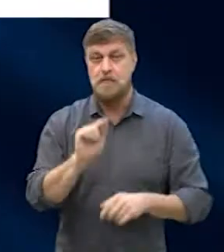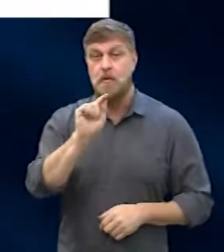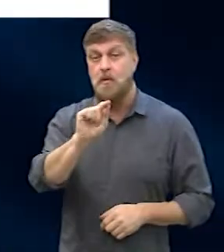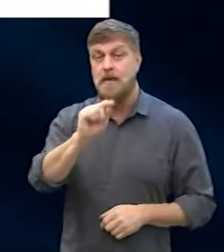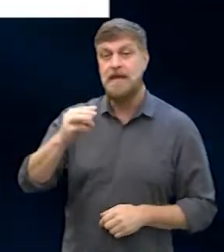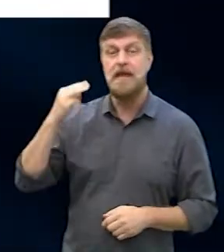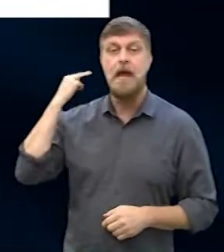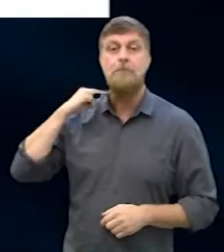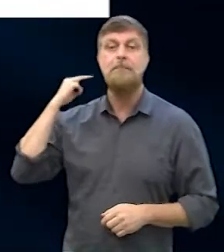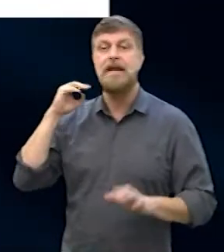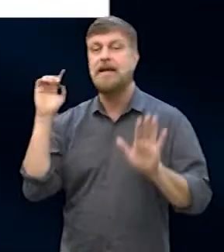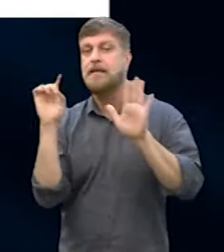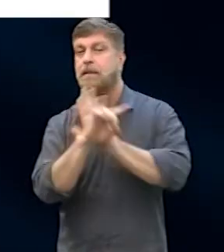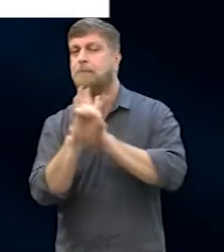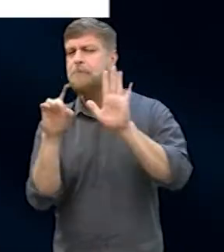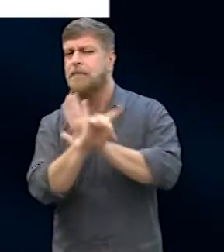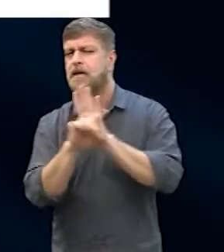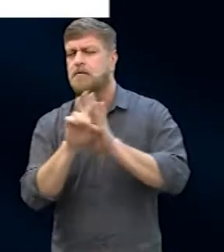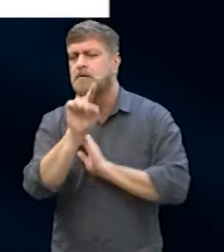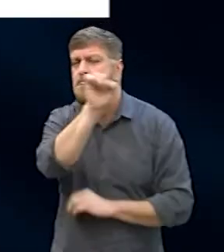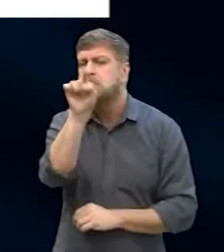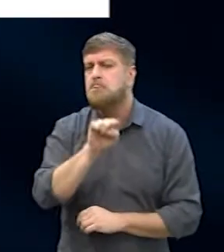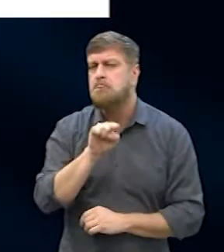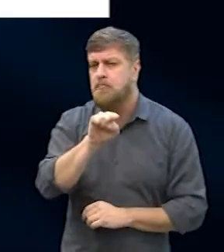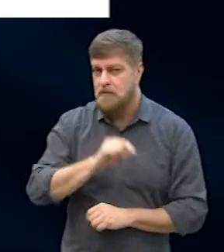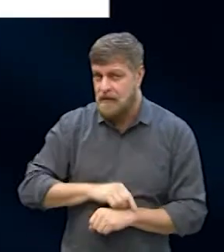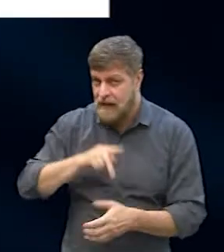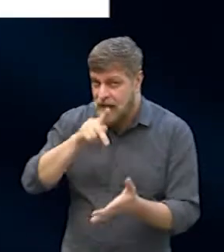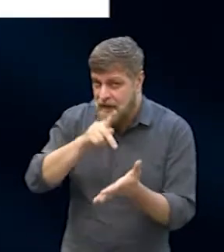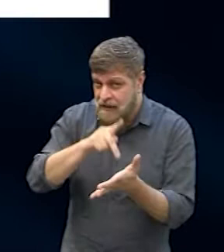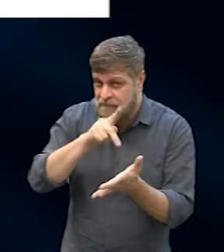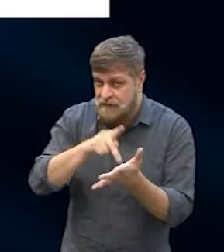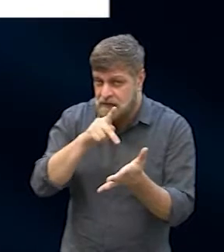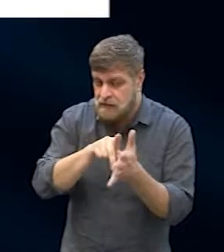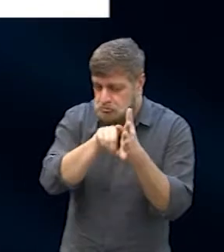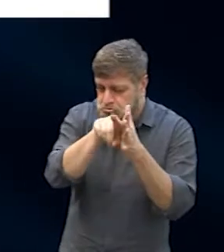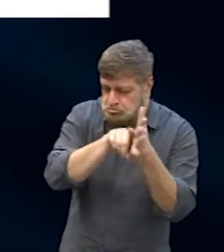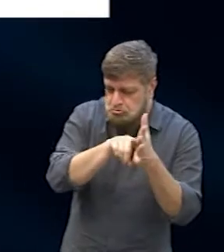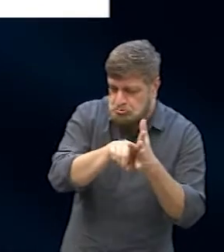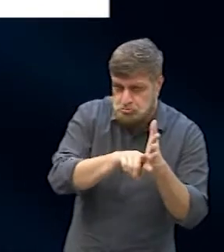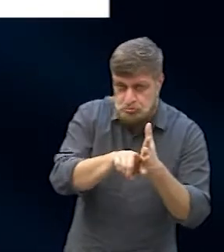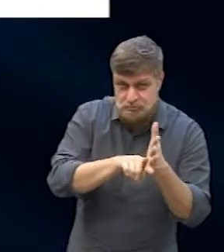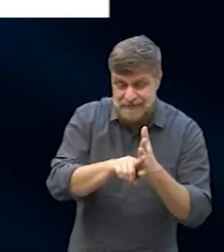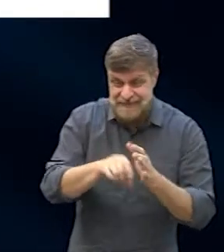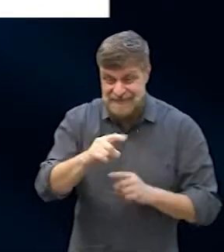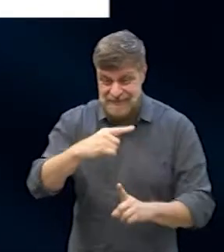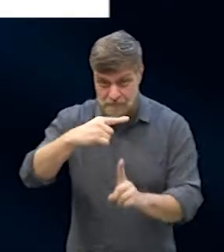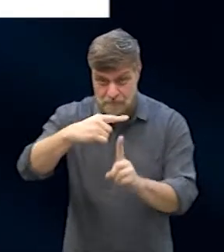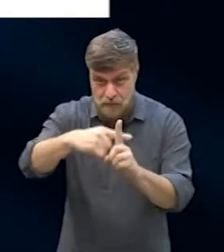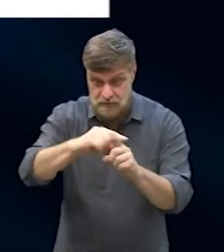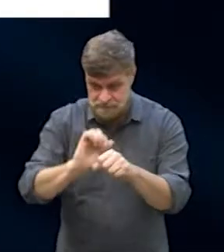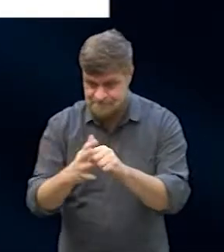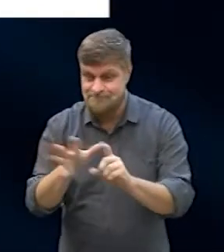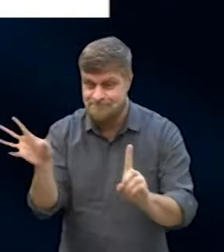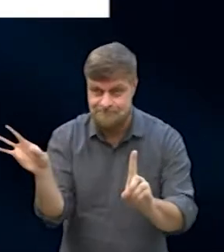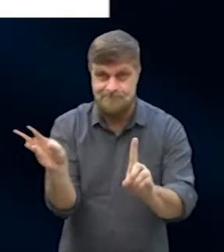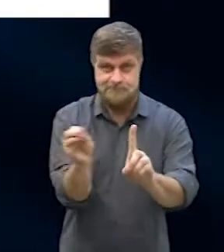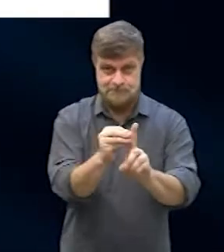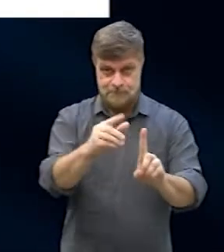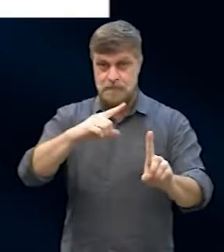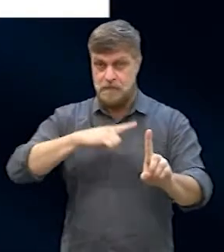O que a vereadora questiona no documento é se essa conduta está sendo mantida e em caso de resultado